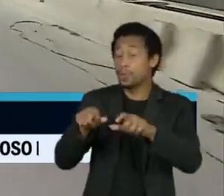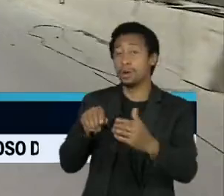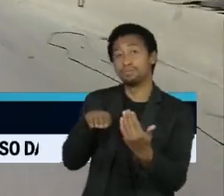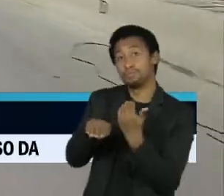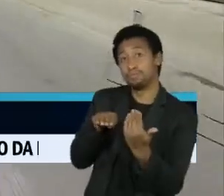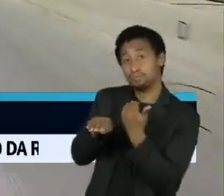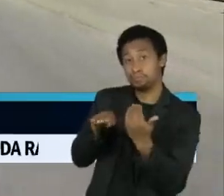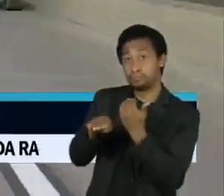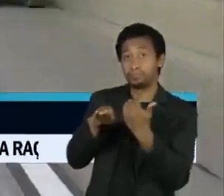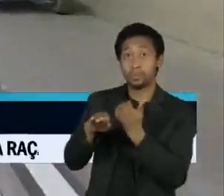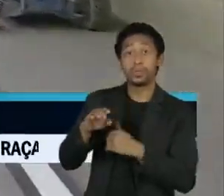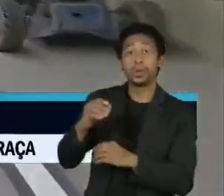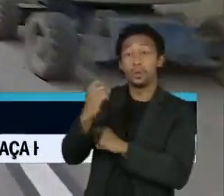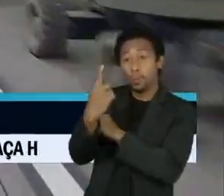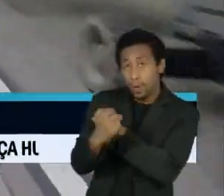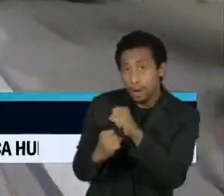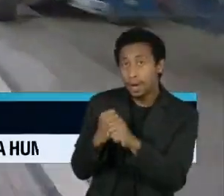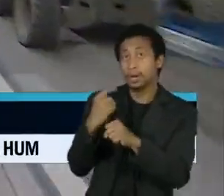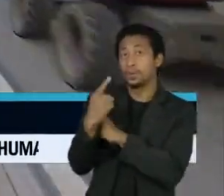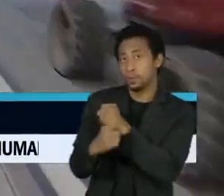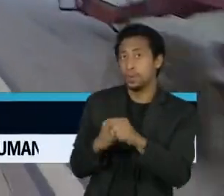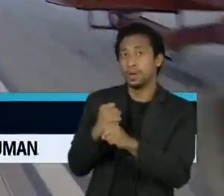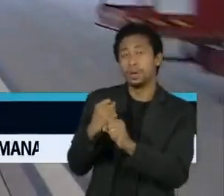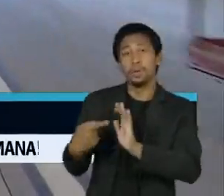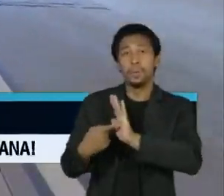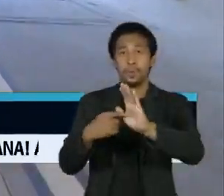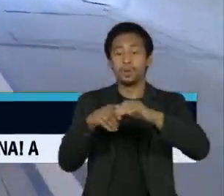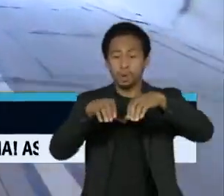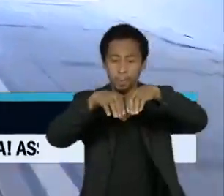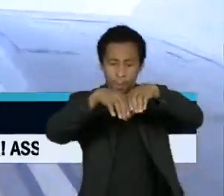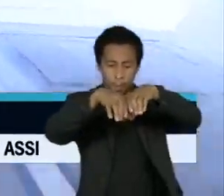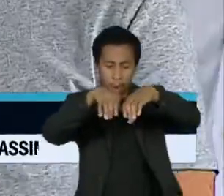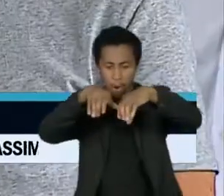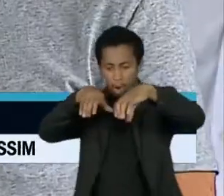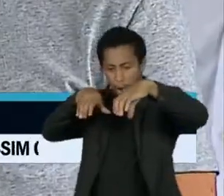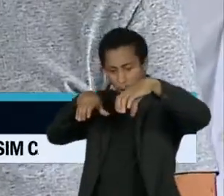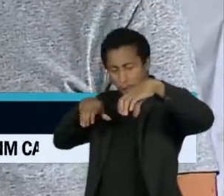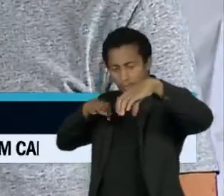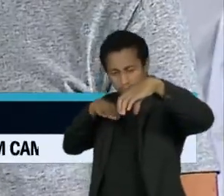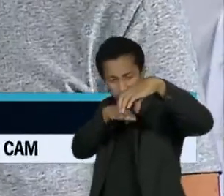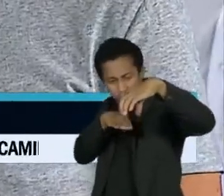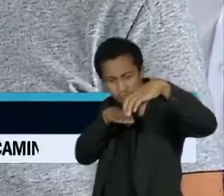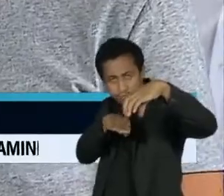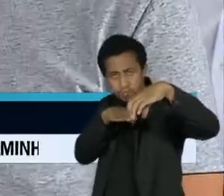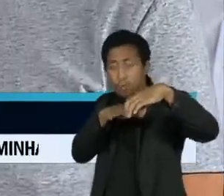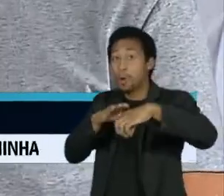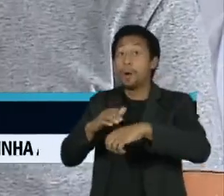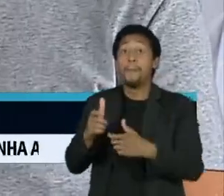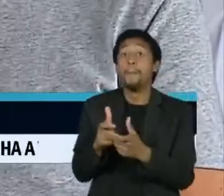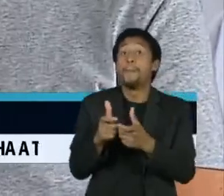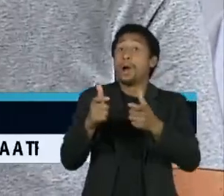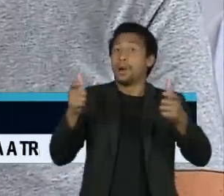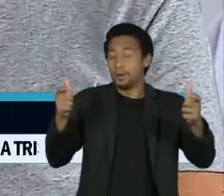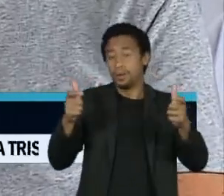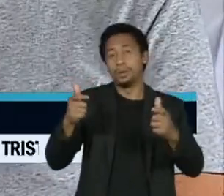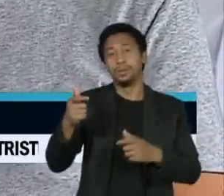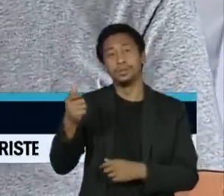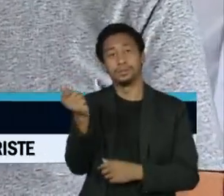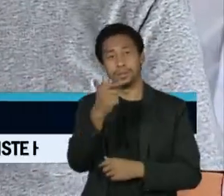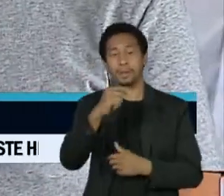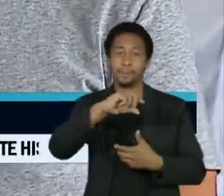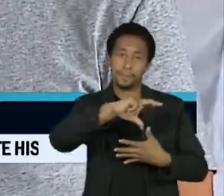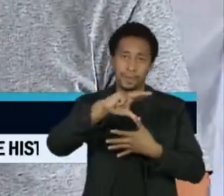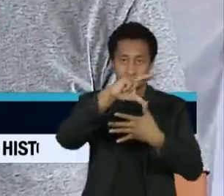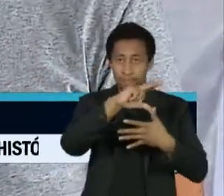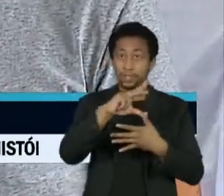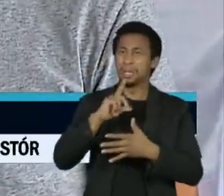a maior obra de serra do Brasil, com os dois maiores túneis da América Latina. Nós temos mais de 3 mil trabalhadores, dezenas de engenheiros,